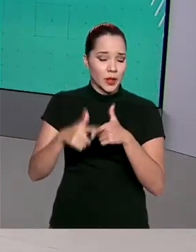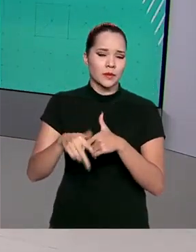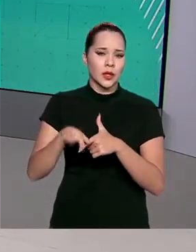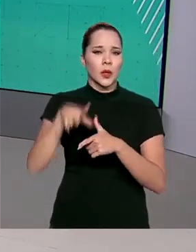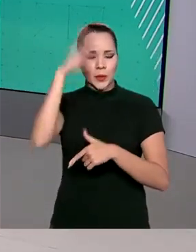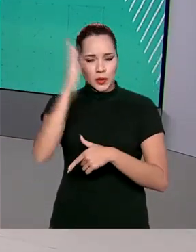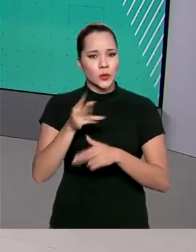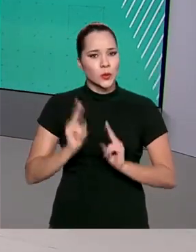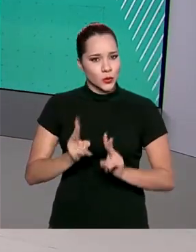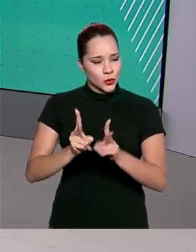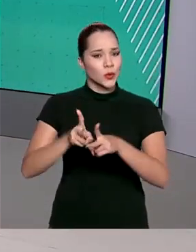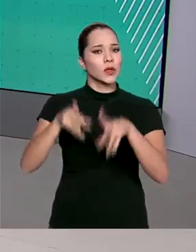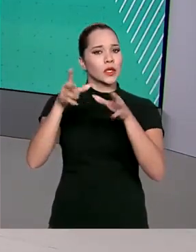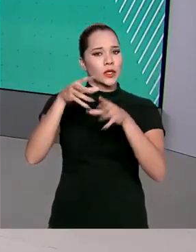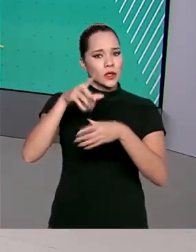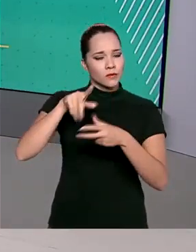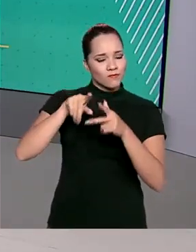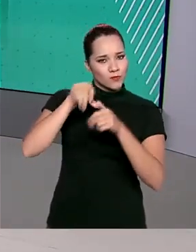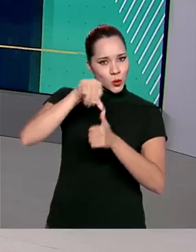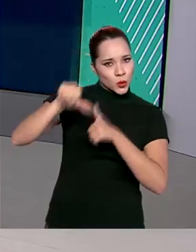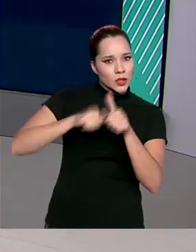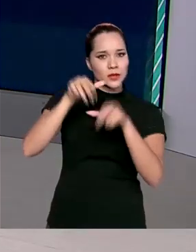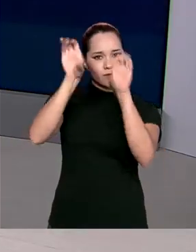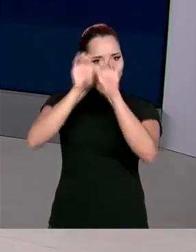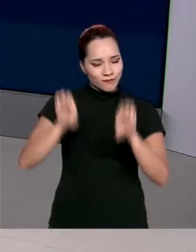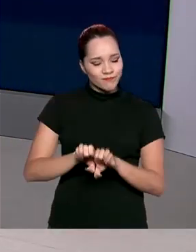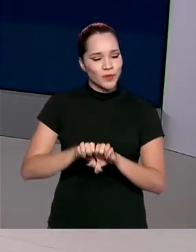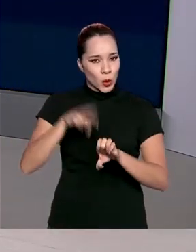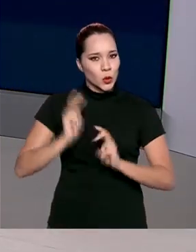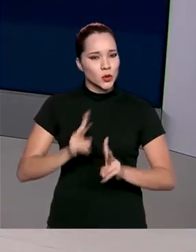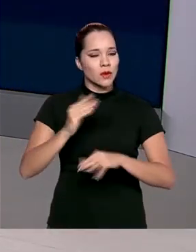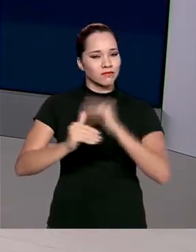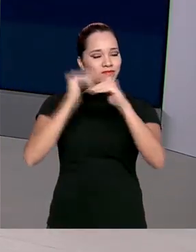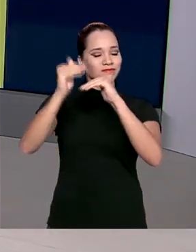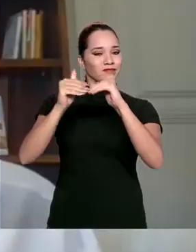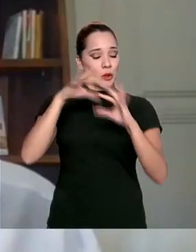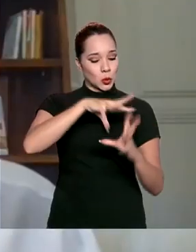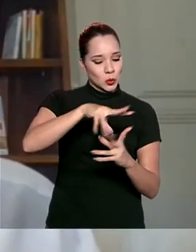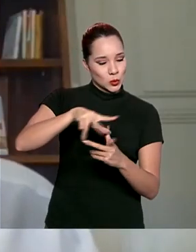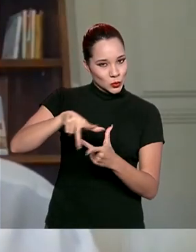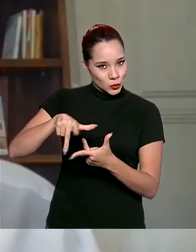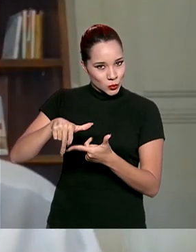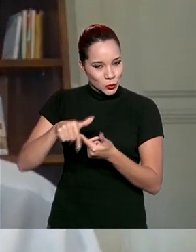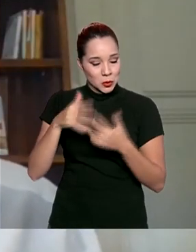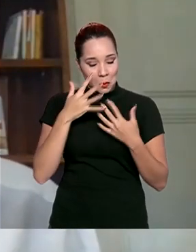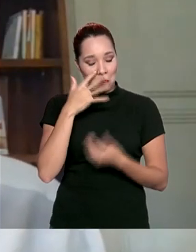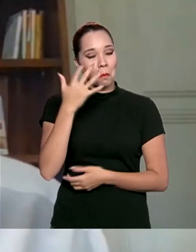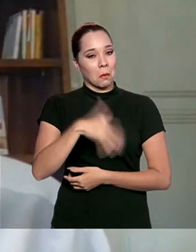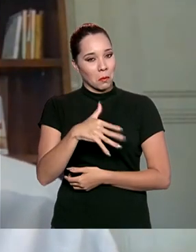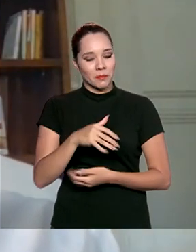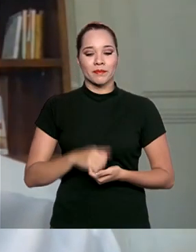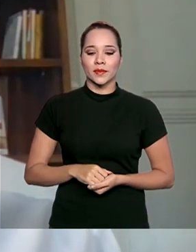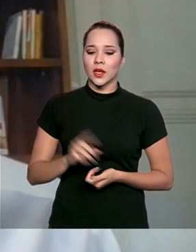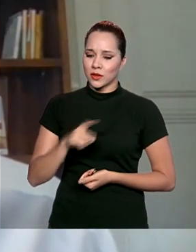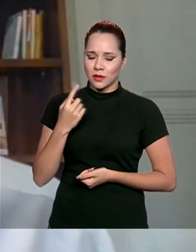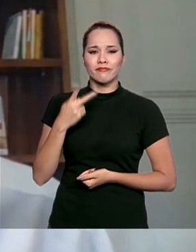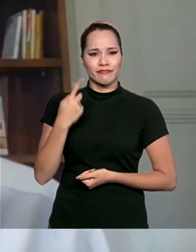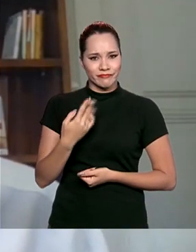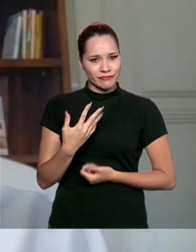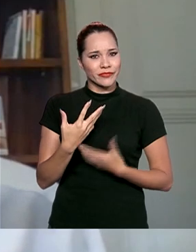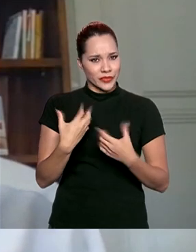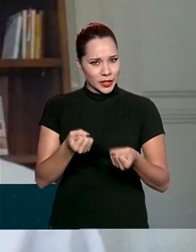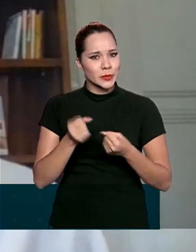estruturais para a retomada do crescimento e vai surpreender o mundo. Nós vamos surpreender o mundo, como eu dizia,